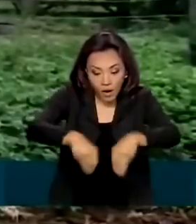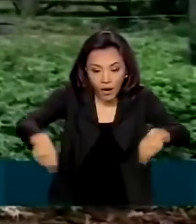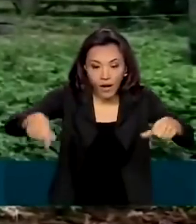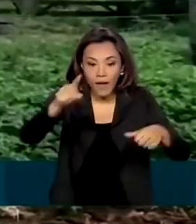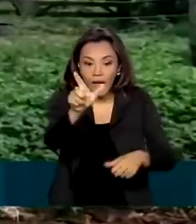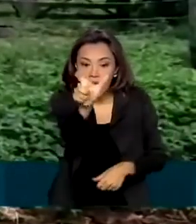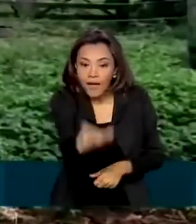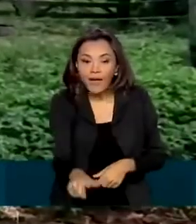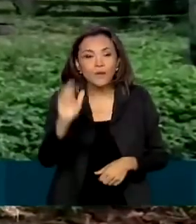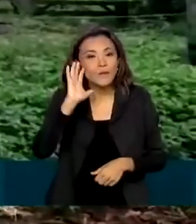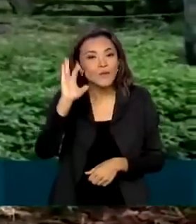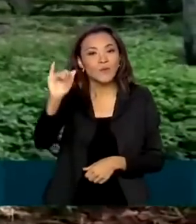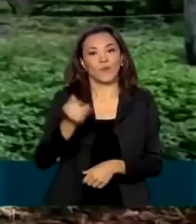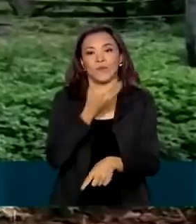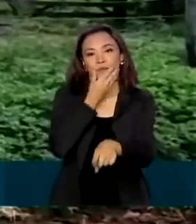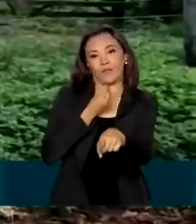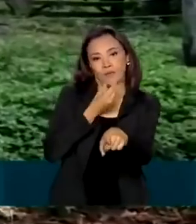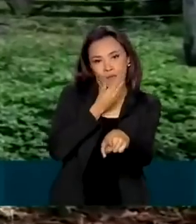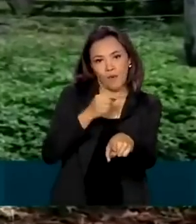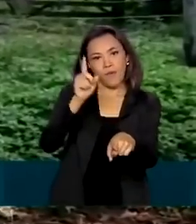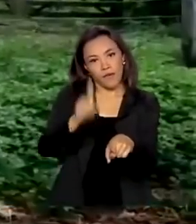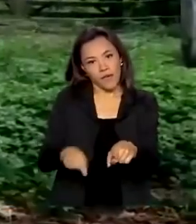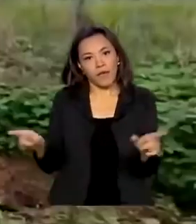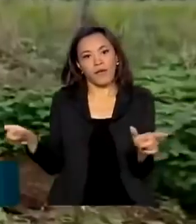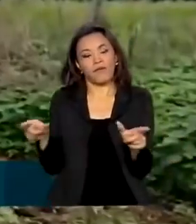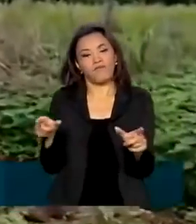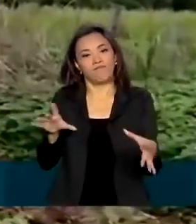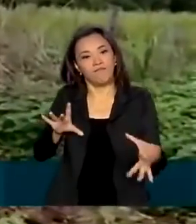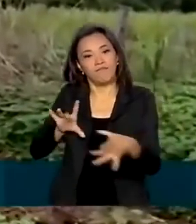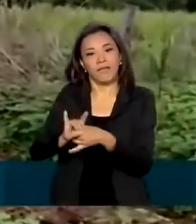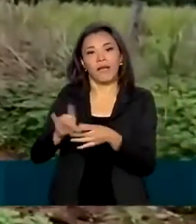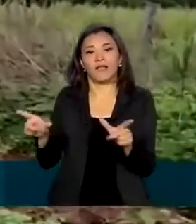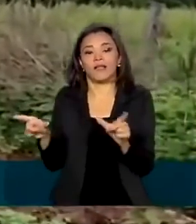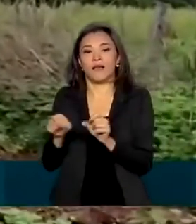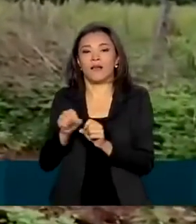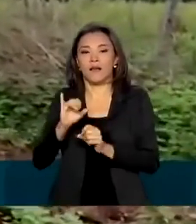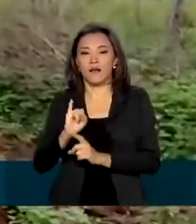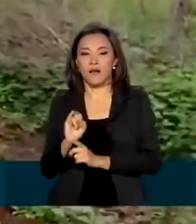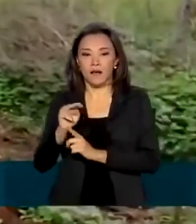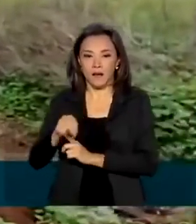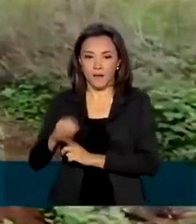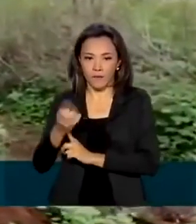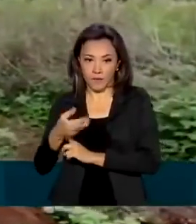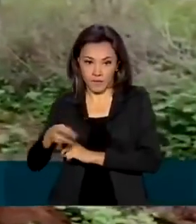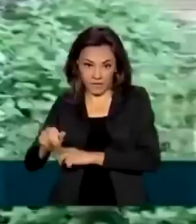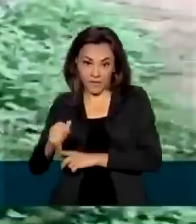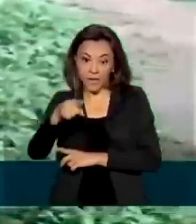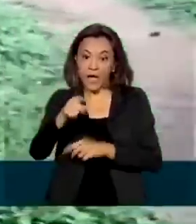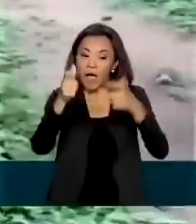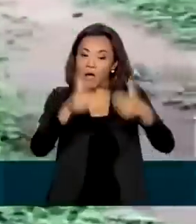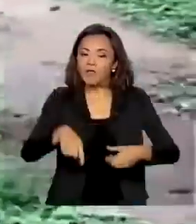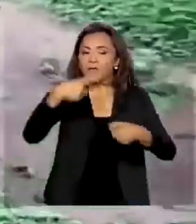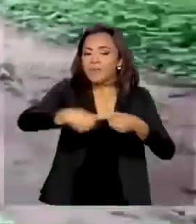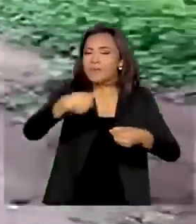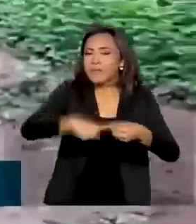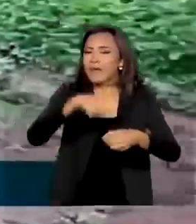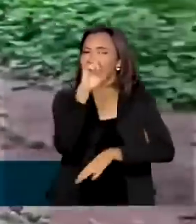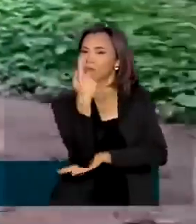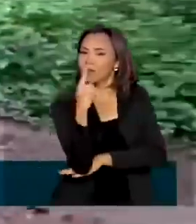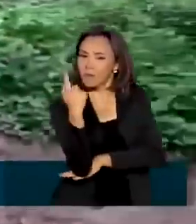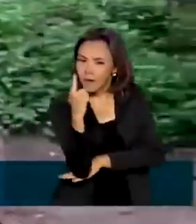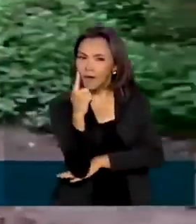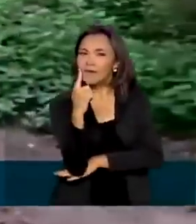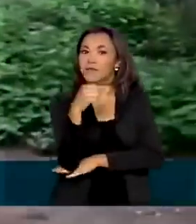José Olímpio, assentado da reforma agrária numa colônia rural em Flores de Goiás, há 22 anos.